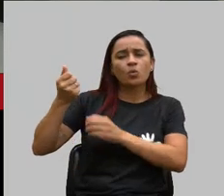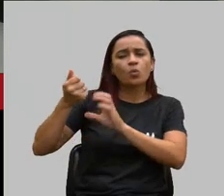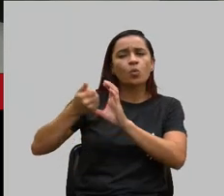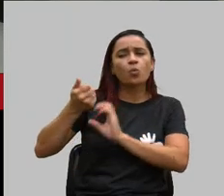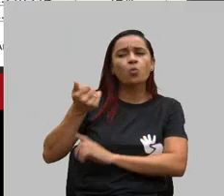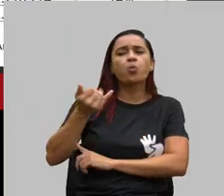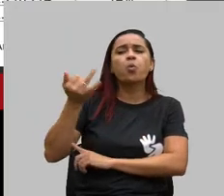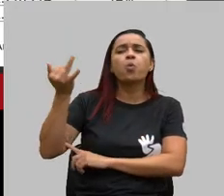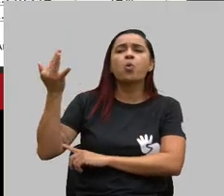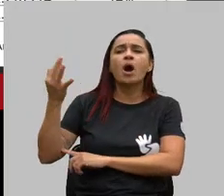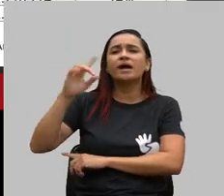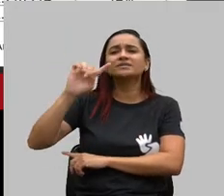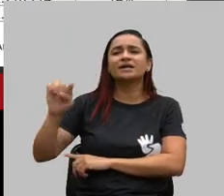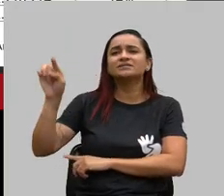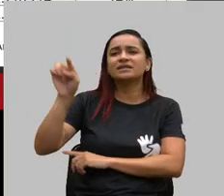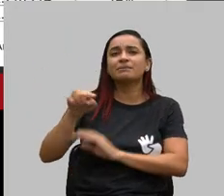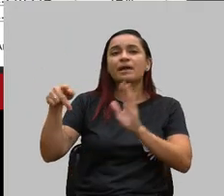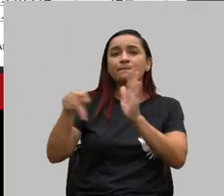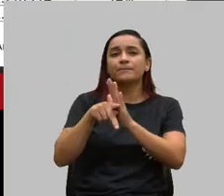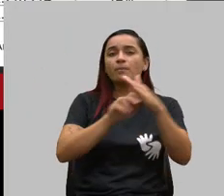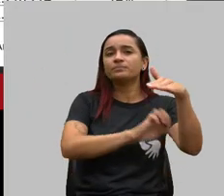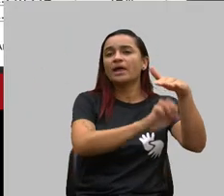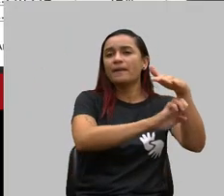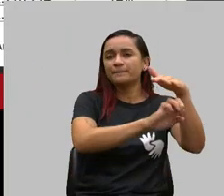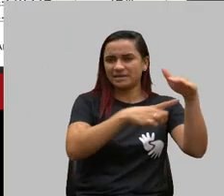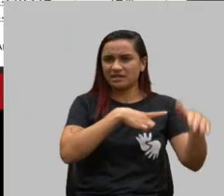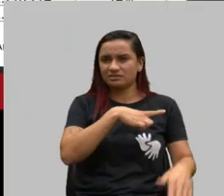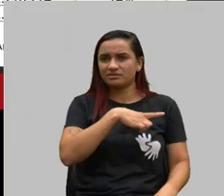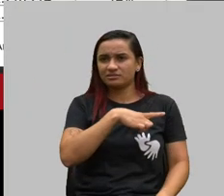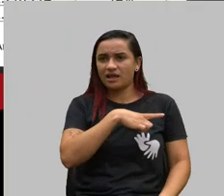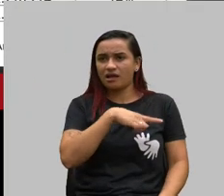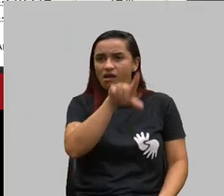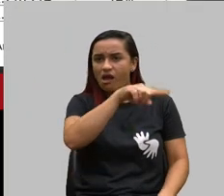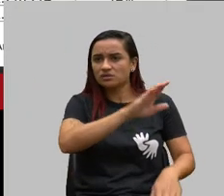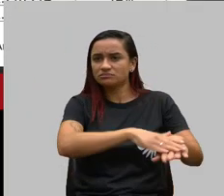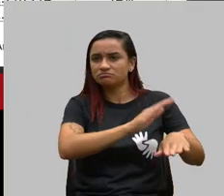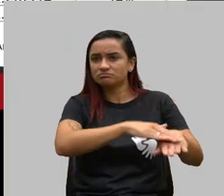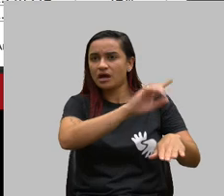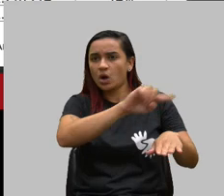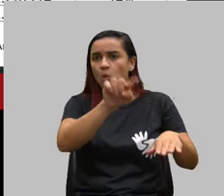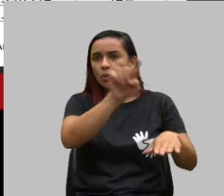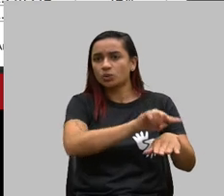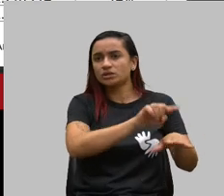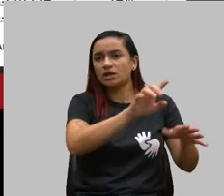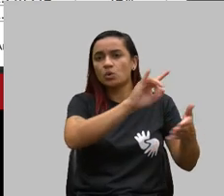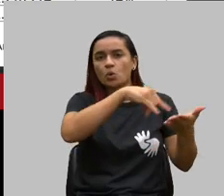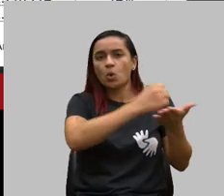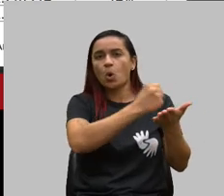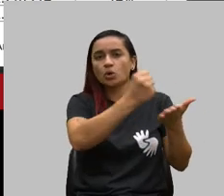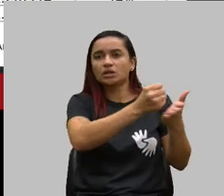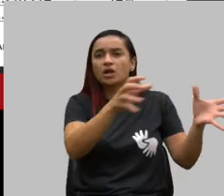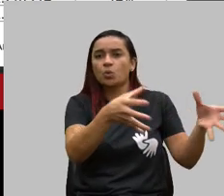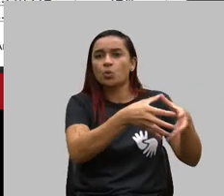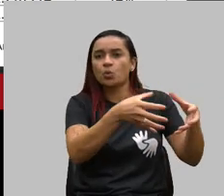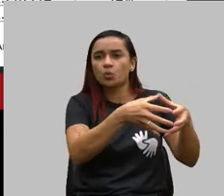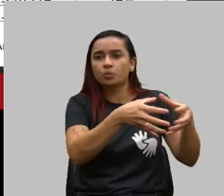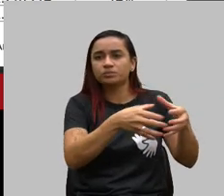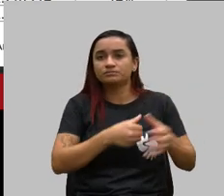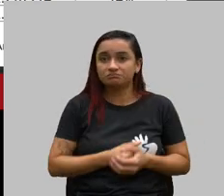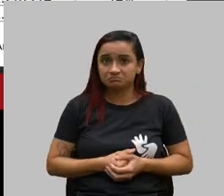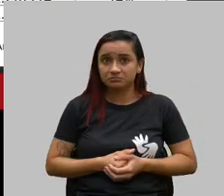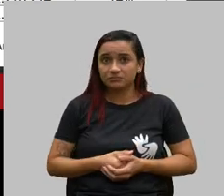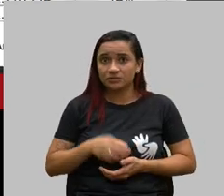feito pela operadora pela prestadora de serviço dos contratos coletivos sim